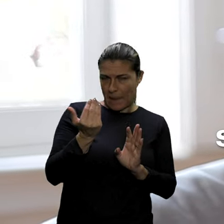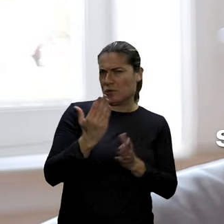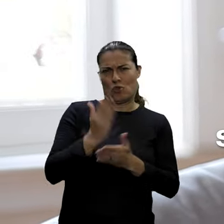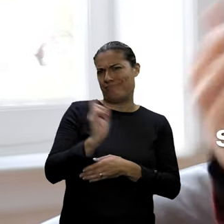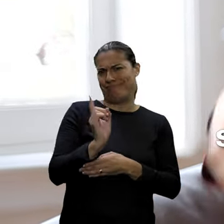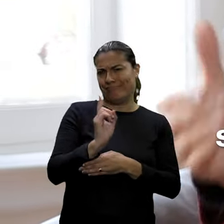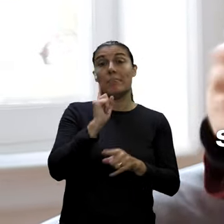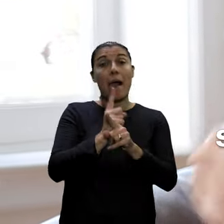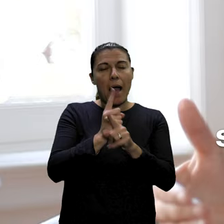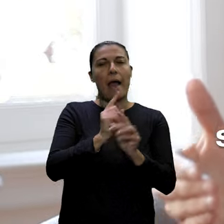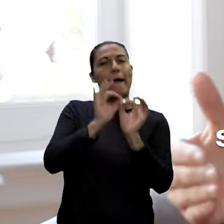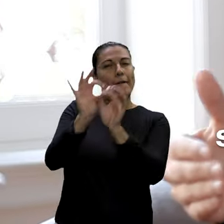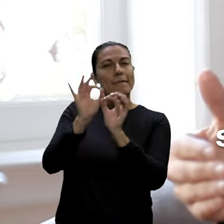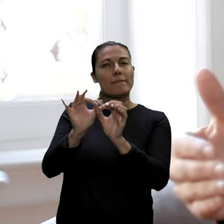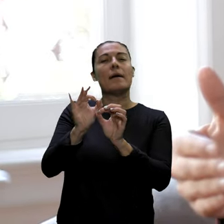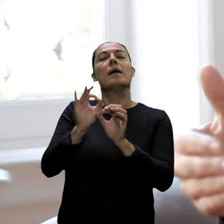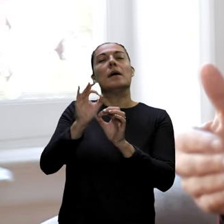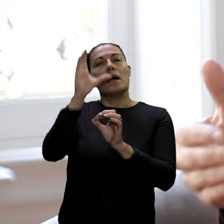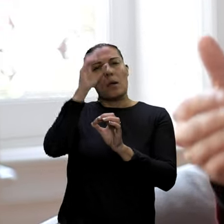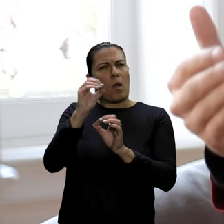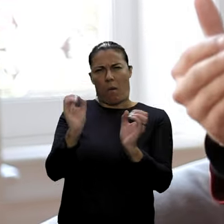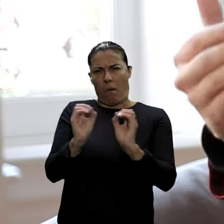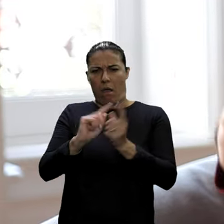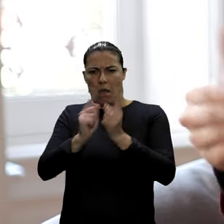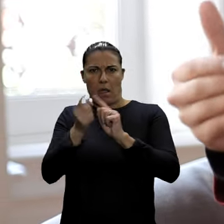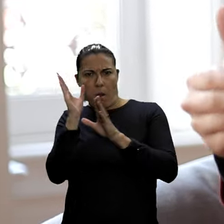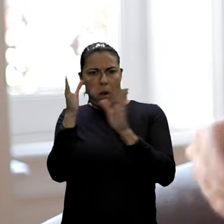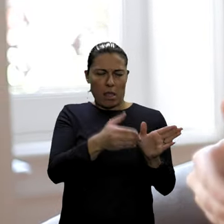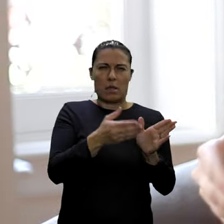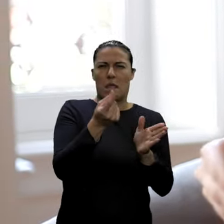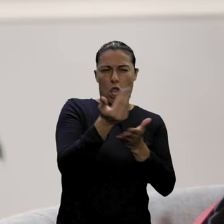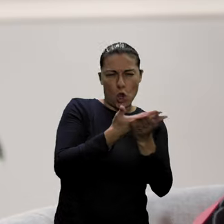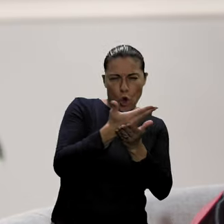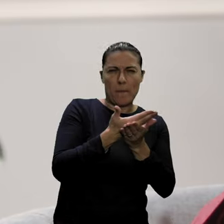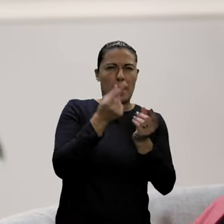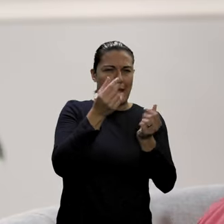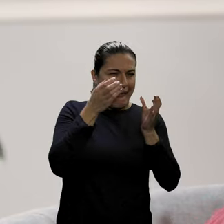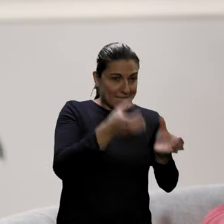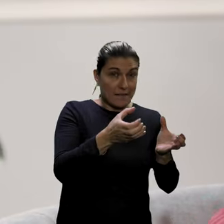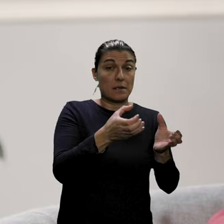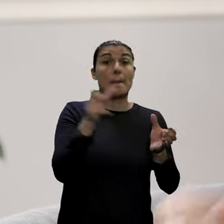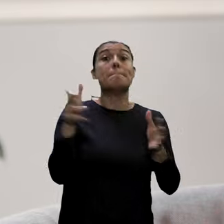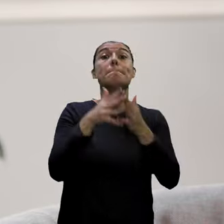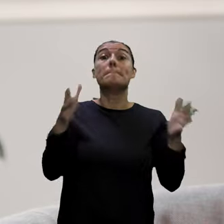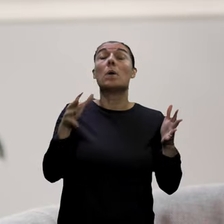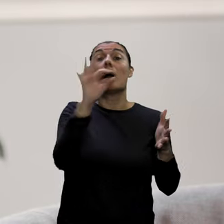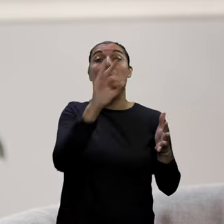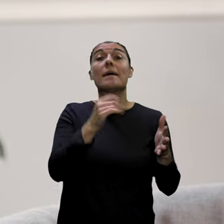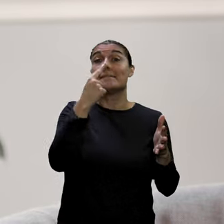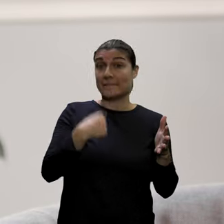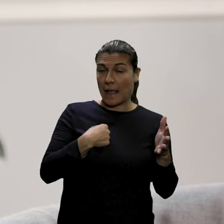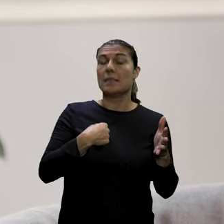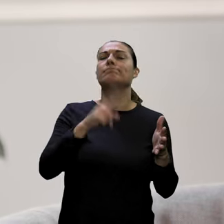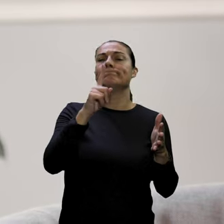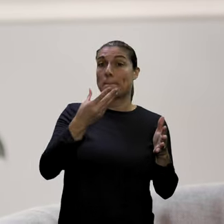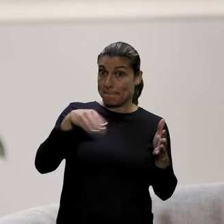como foi subjugando o interesse público a estes interesses económicos e financeiros que a maioria absoluta falhou. A